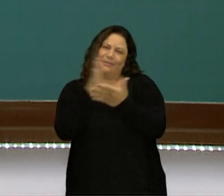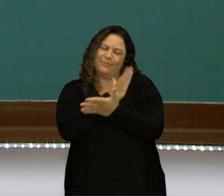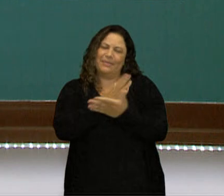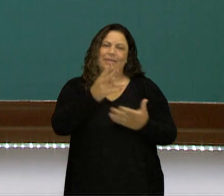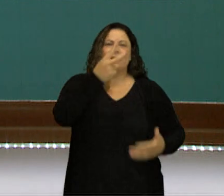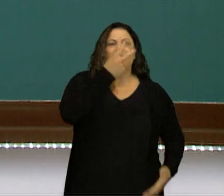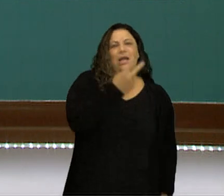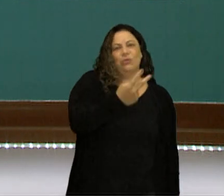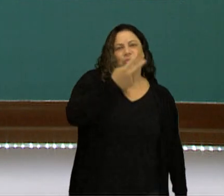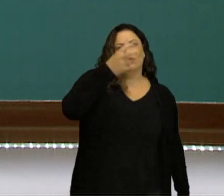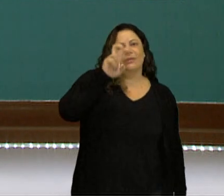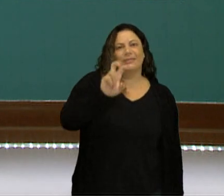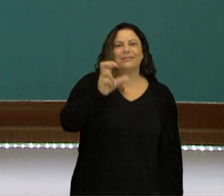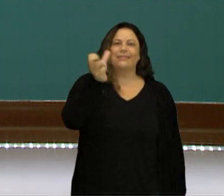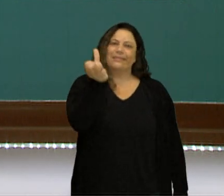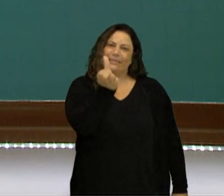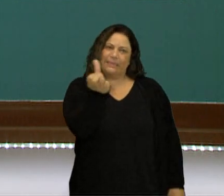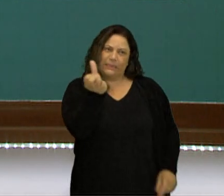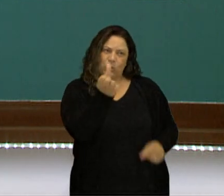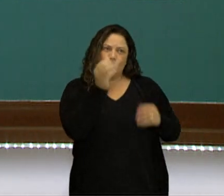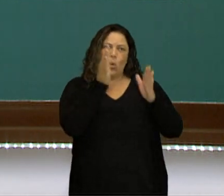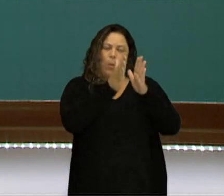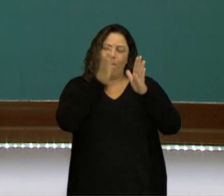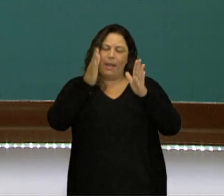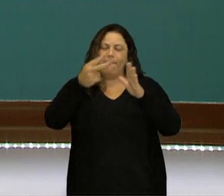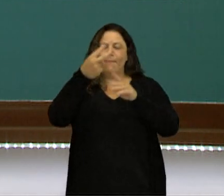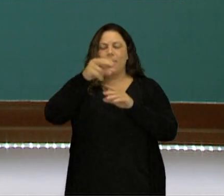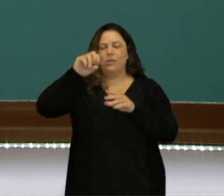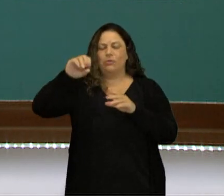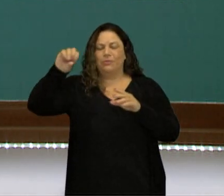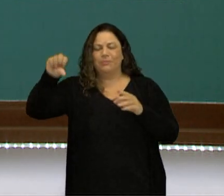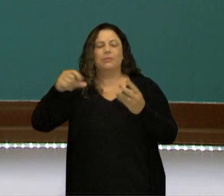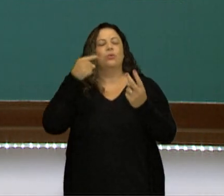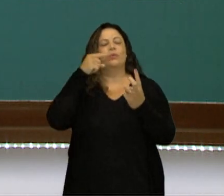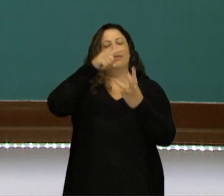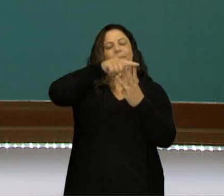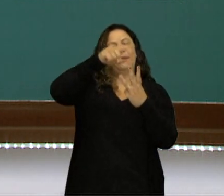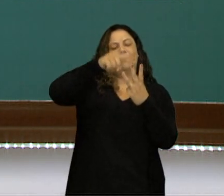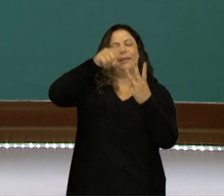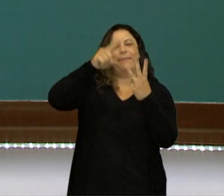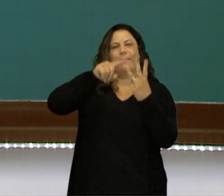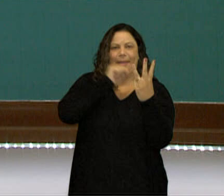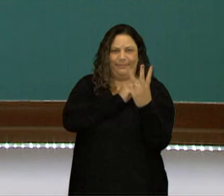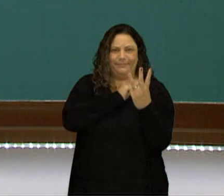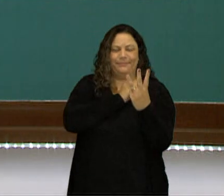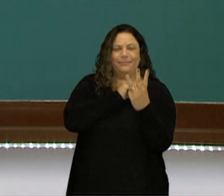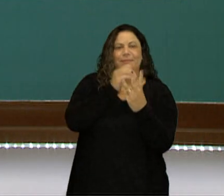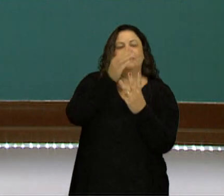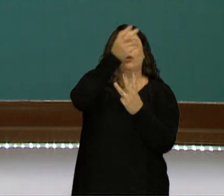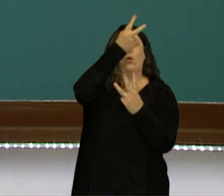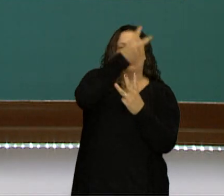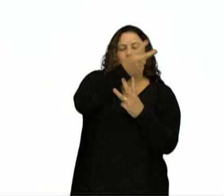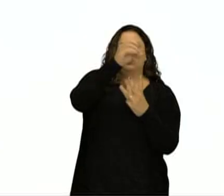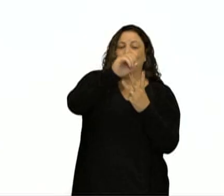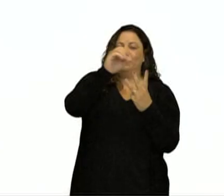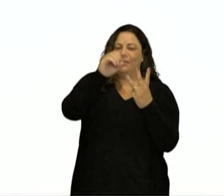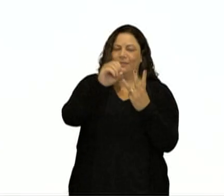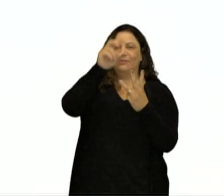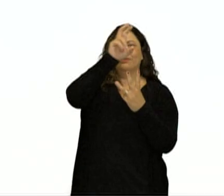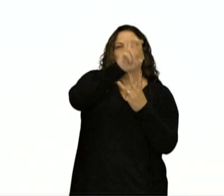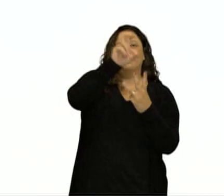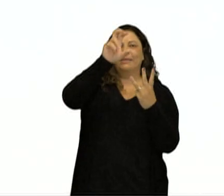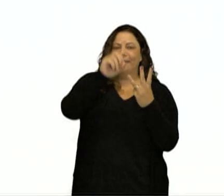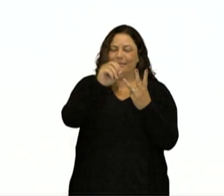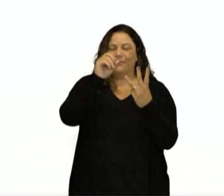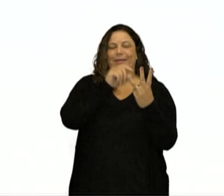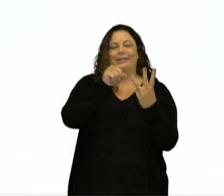centena com centena, dezena com dezena, unidade com unidade. Então, olha lá, 256 eu escolhi separar. 200, 50,